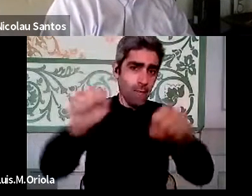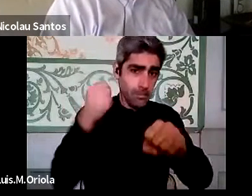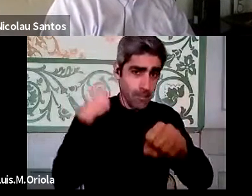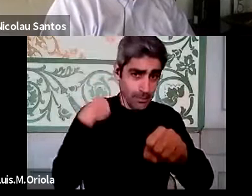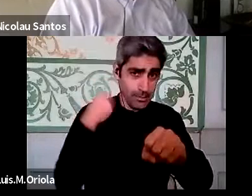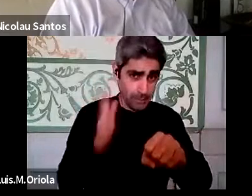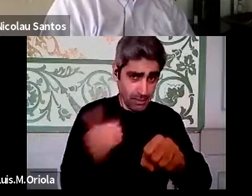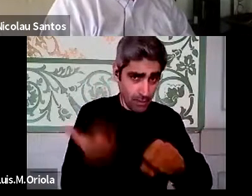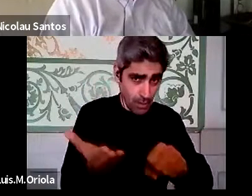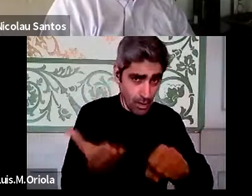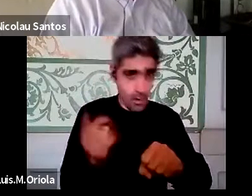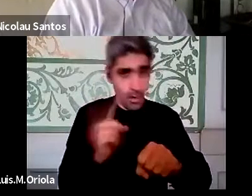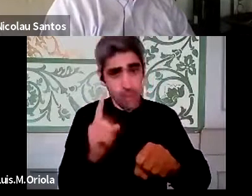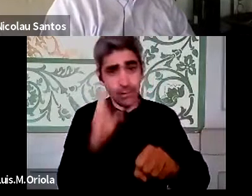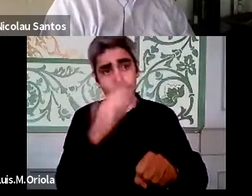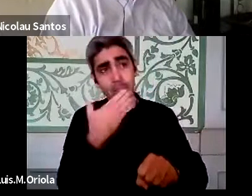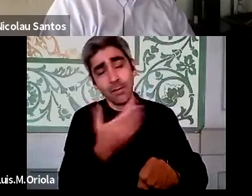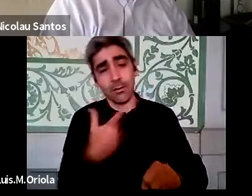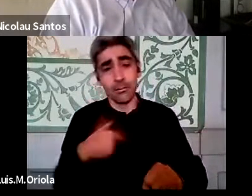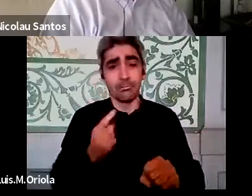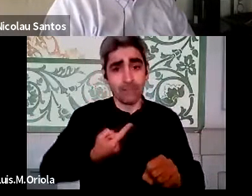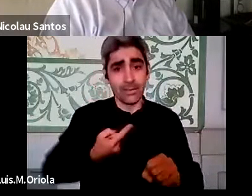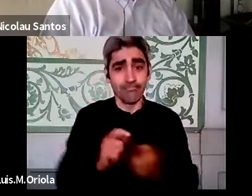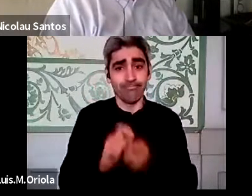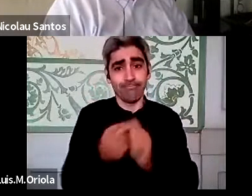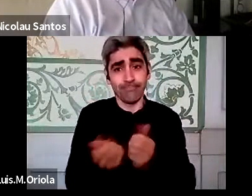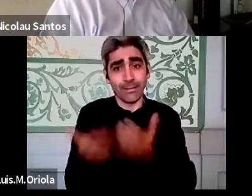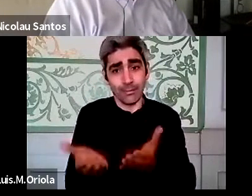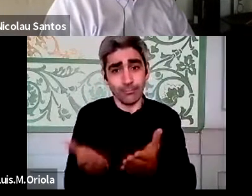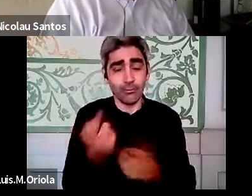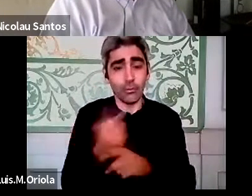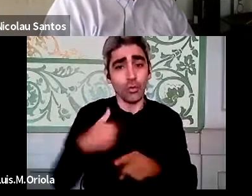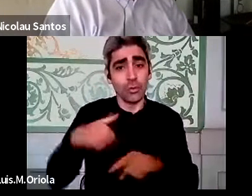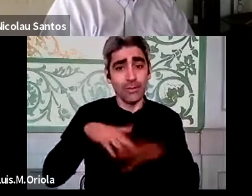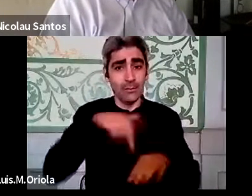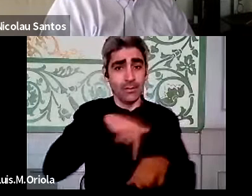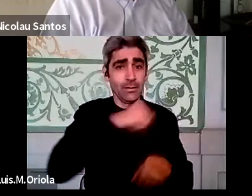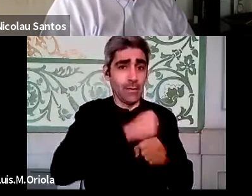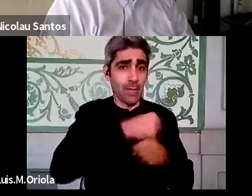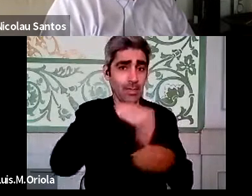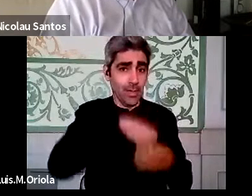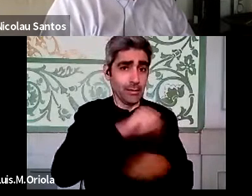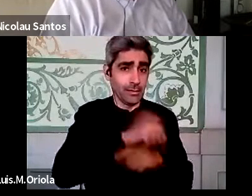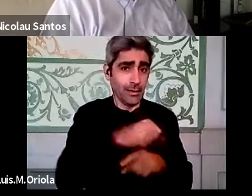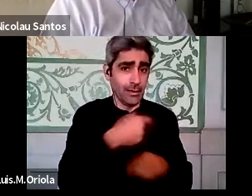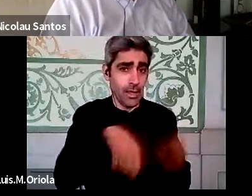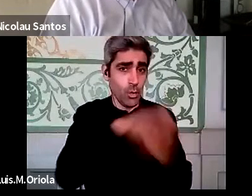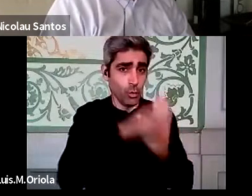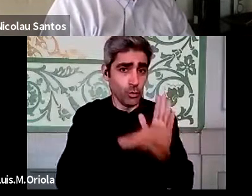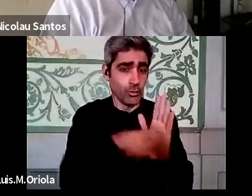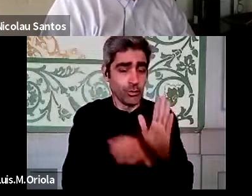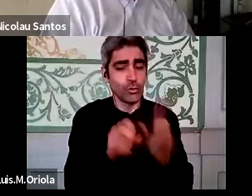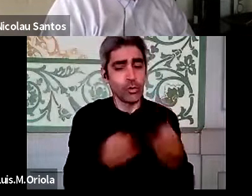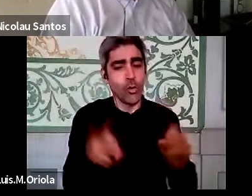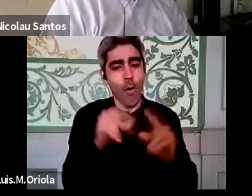sei se temos que dar, mas se calhar se eles pedirem, se calhar temos que proporcionar que isso existe, porque nós fazemos no nosso trabalho isso. E portanto há estes novos desafios e estas novas